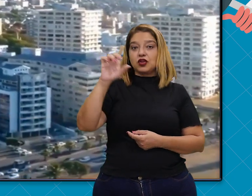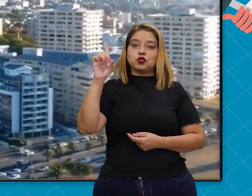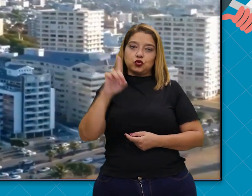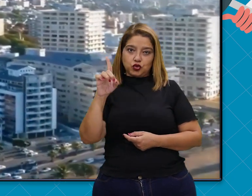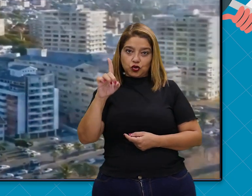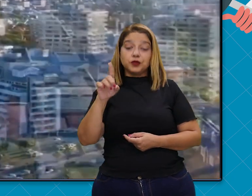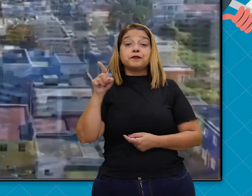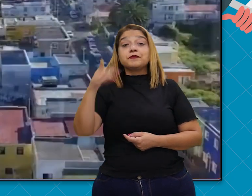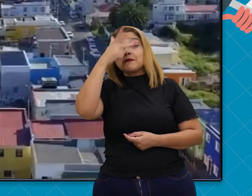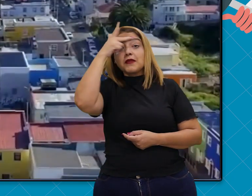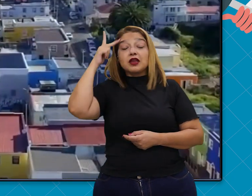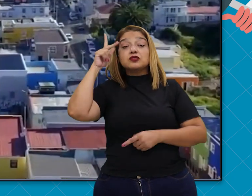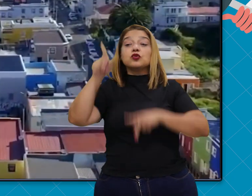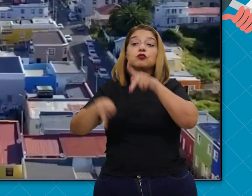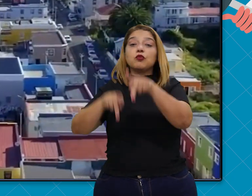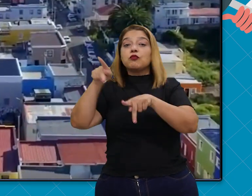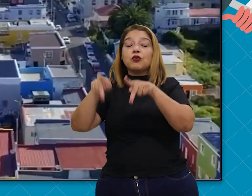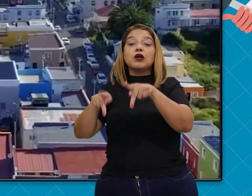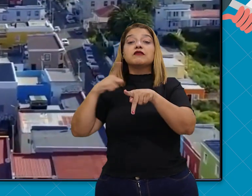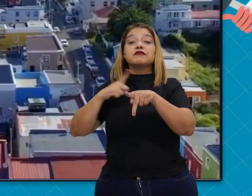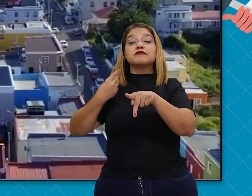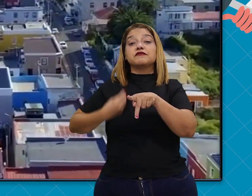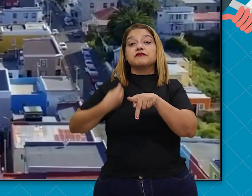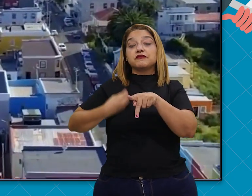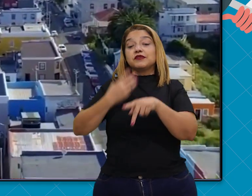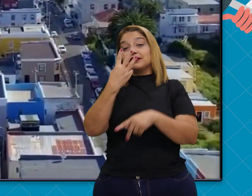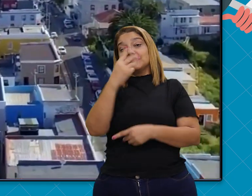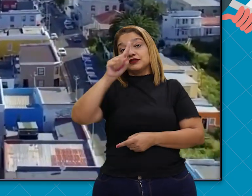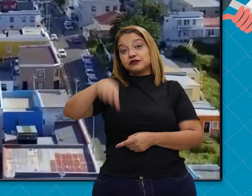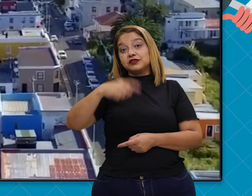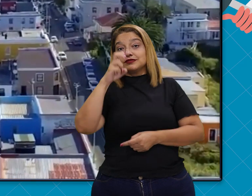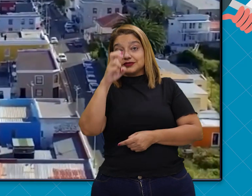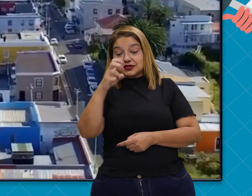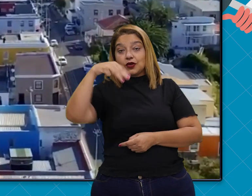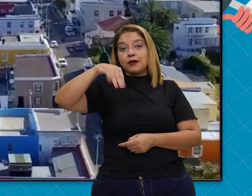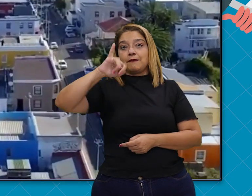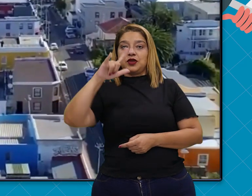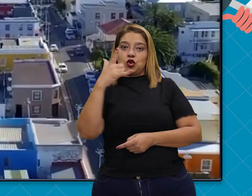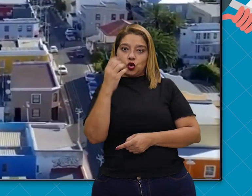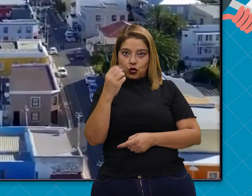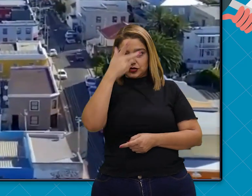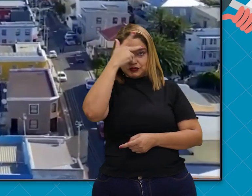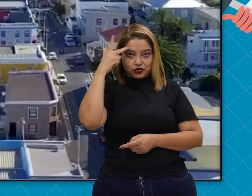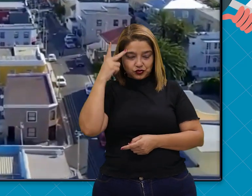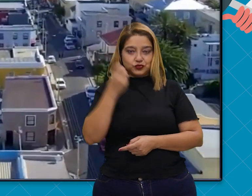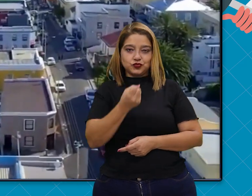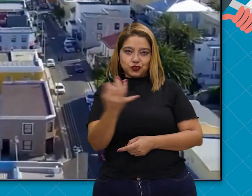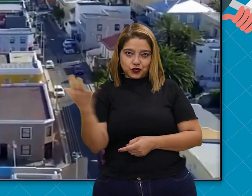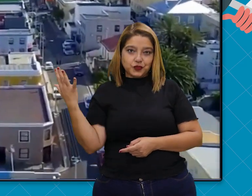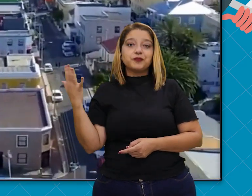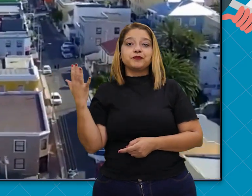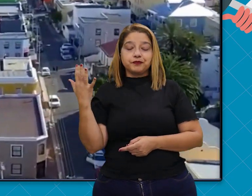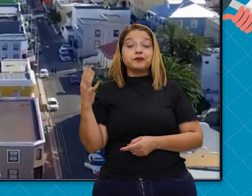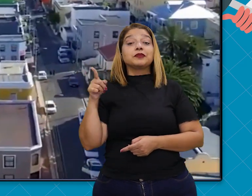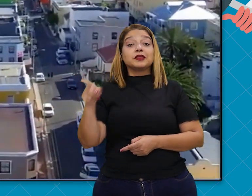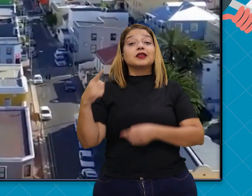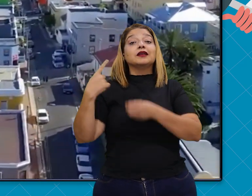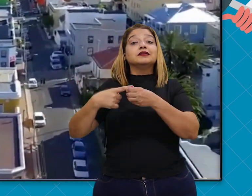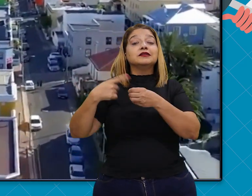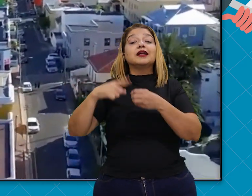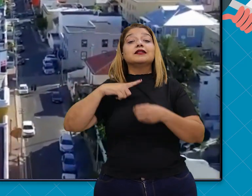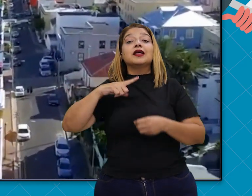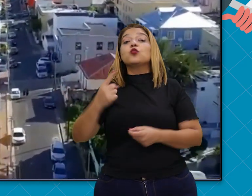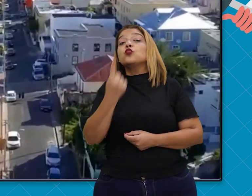E a sua população corresponde a 3,5 milhões de pessoas. E a cidade tem